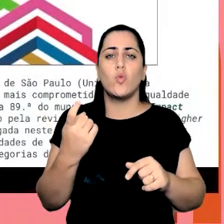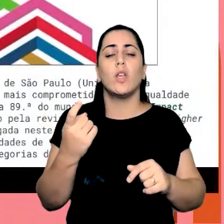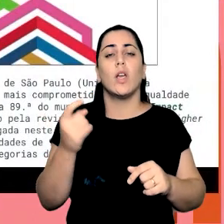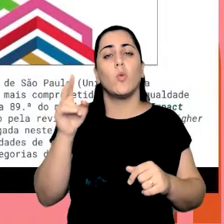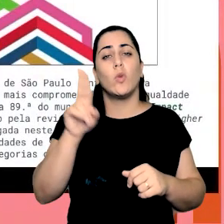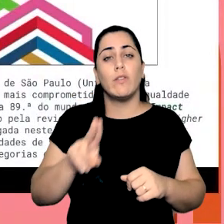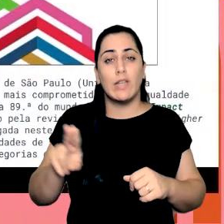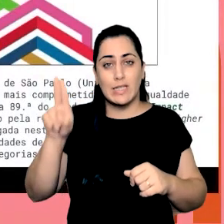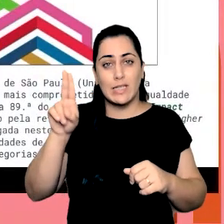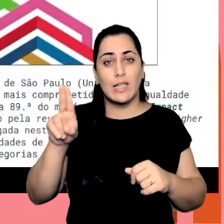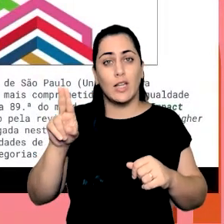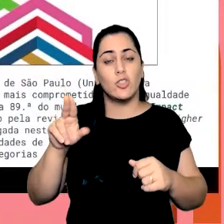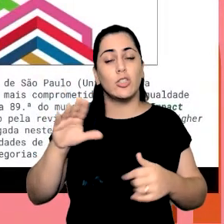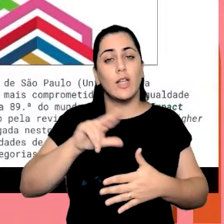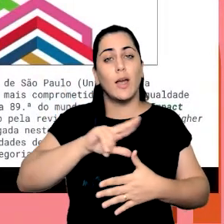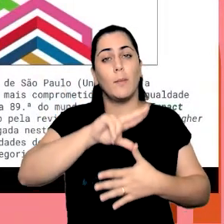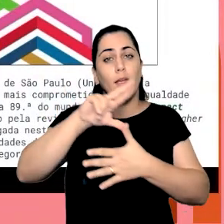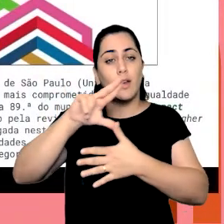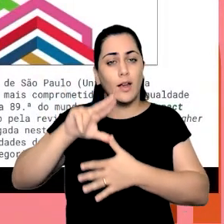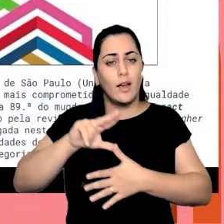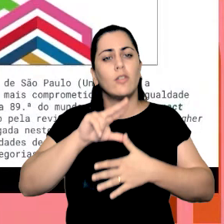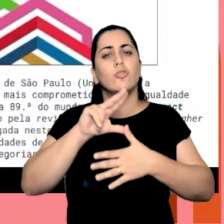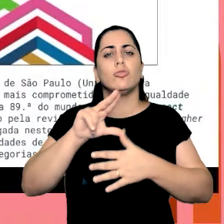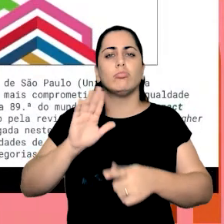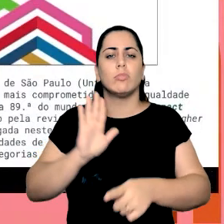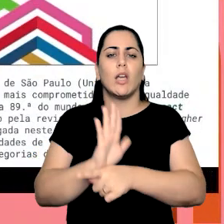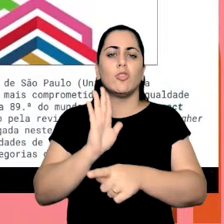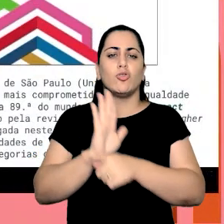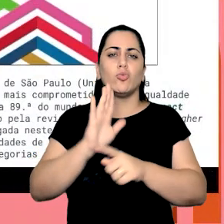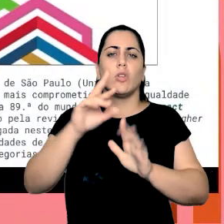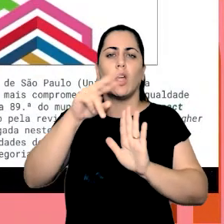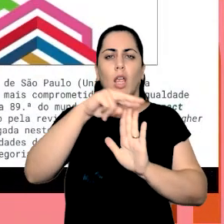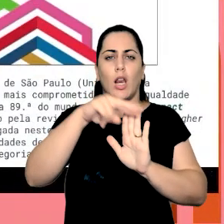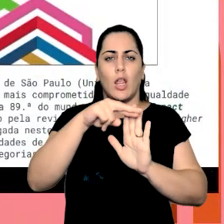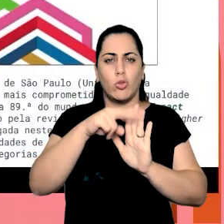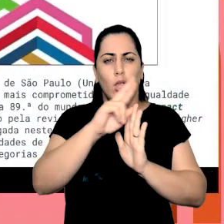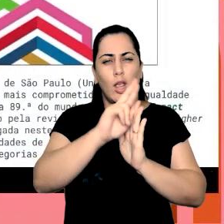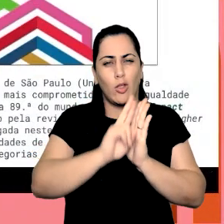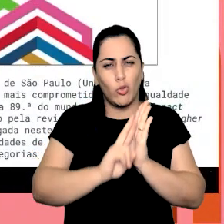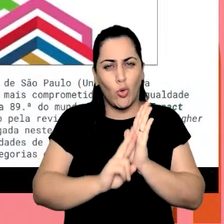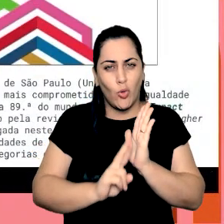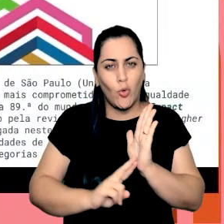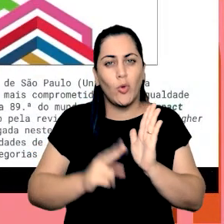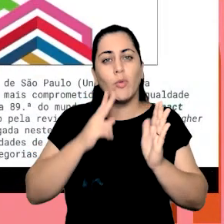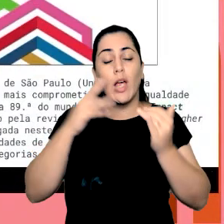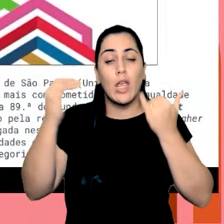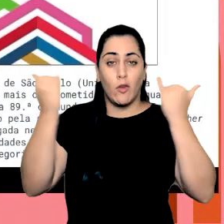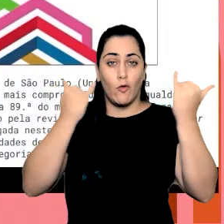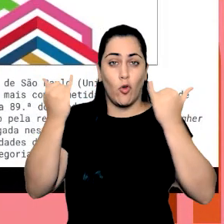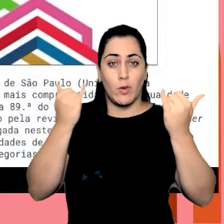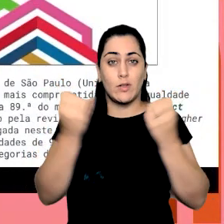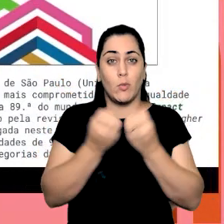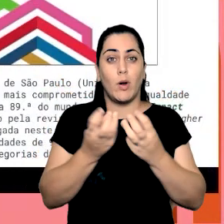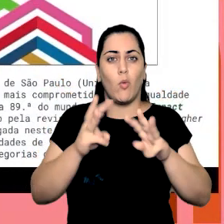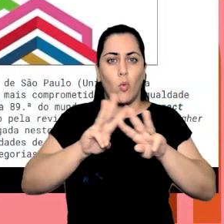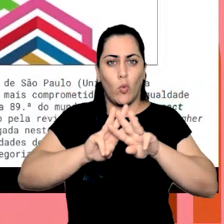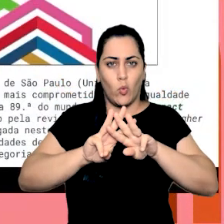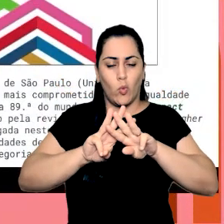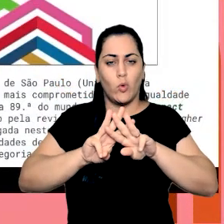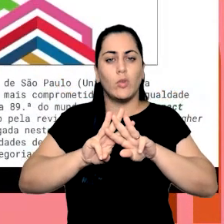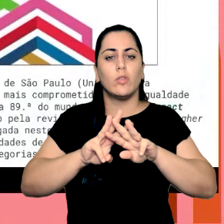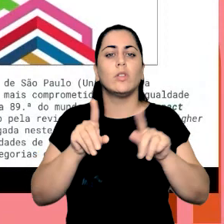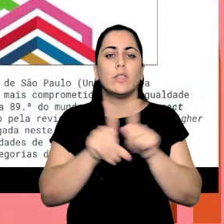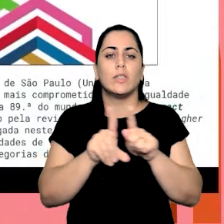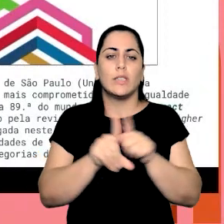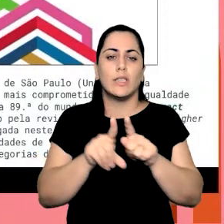da América Latina que integra o impacto e anualmente colabora com o relatório fornecendo essas informações para a ONU do